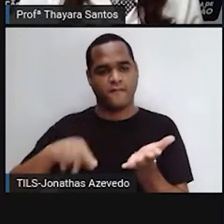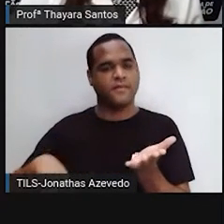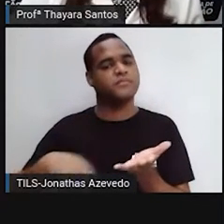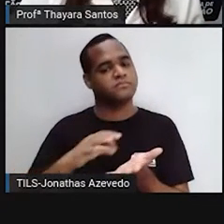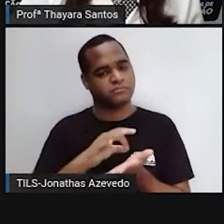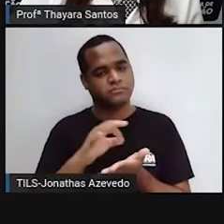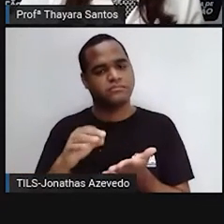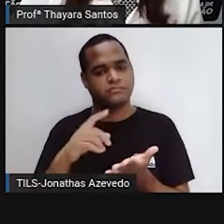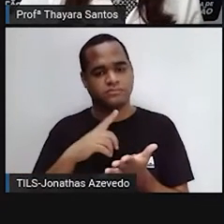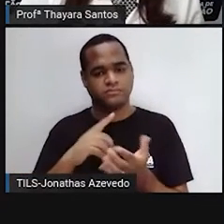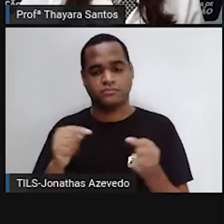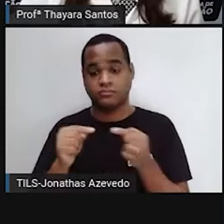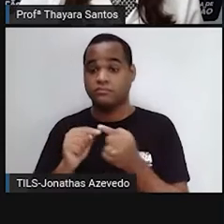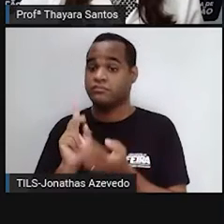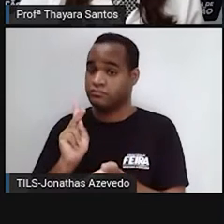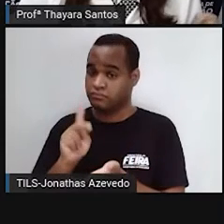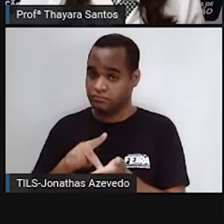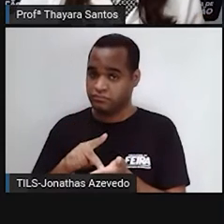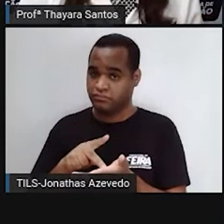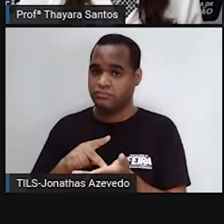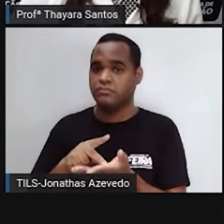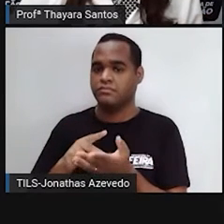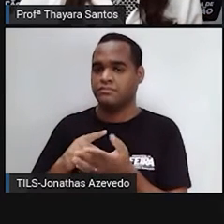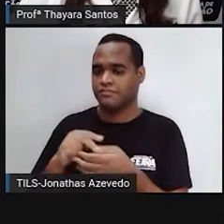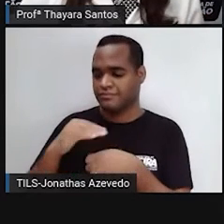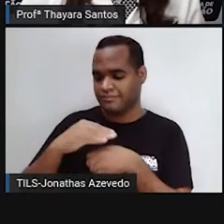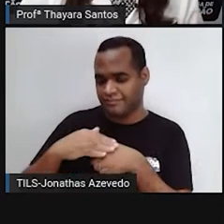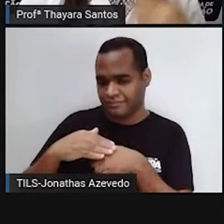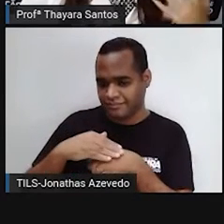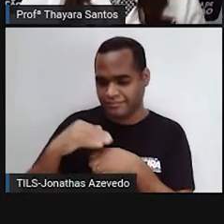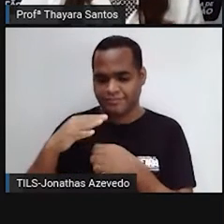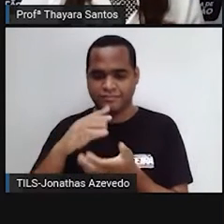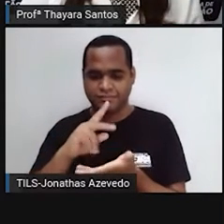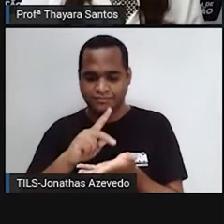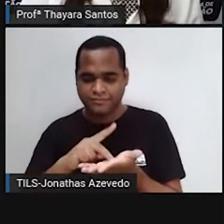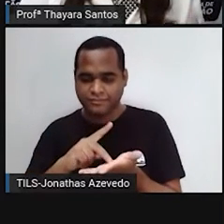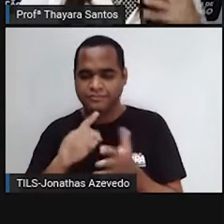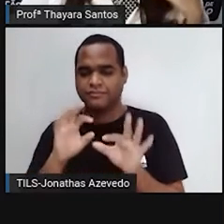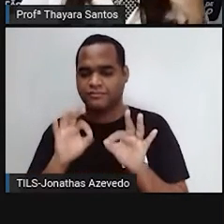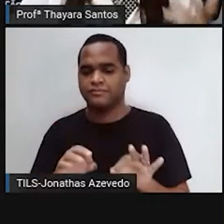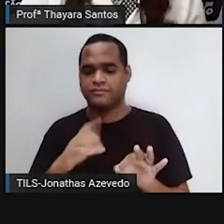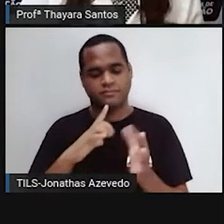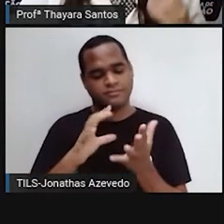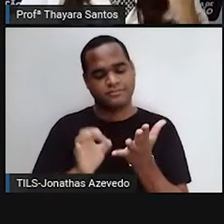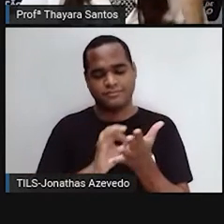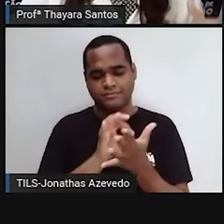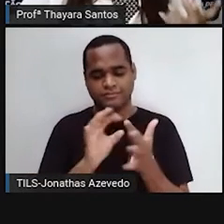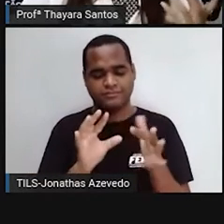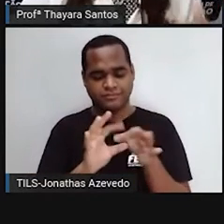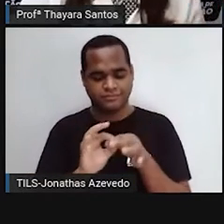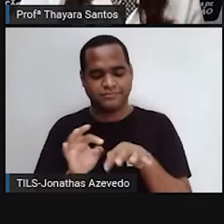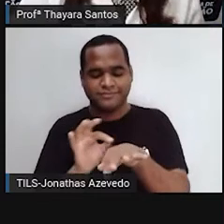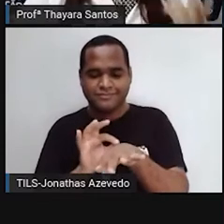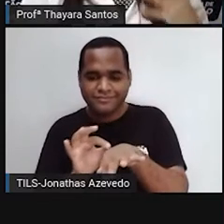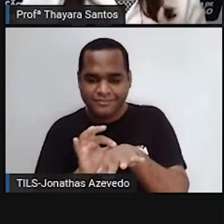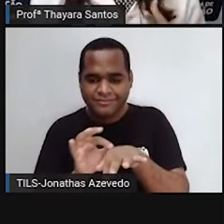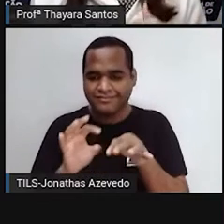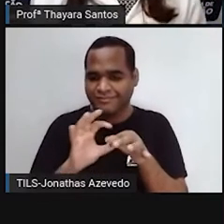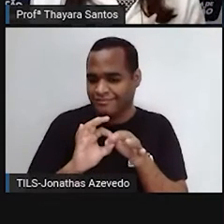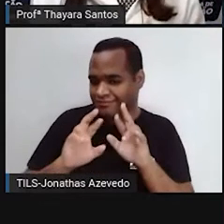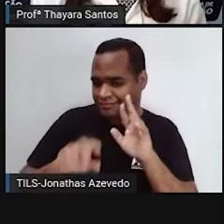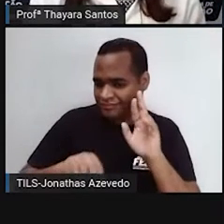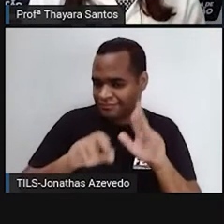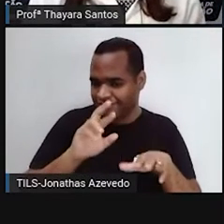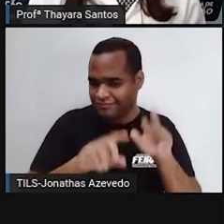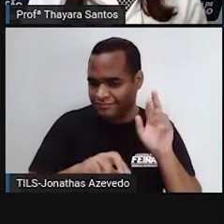Então, os organismos pluricellulares são aqueles formados por várias células e eles formam tecidos verdadeiros, diferentes